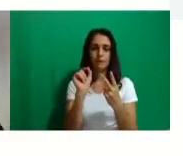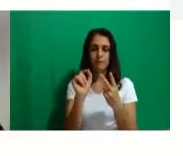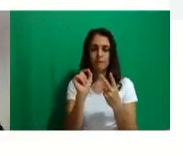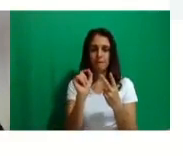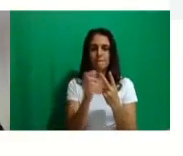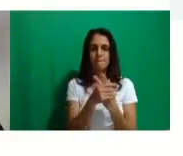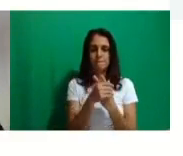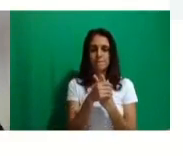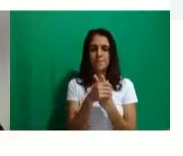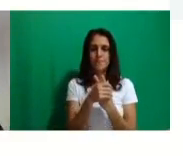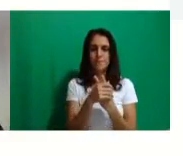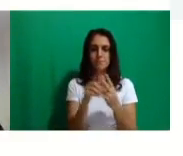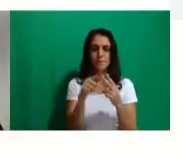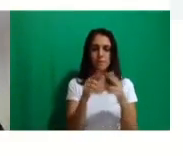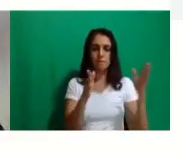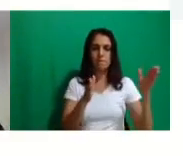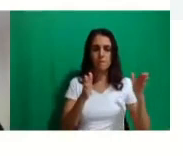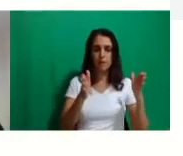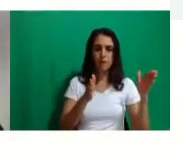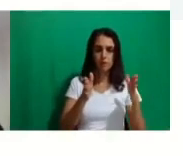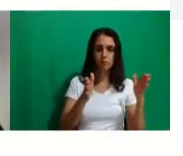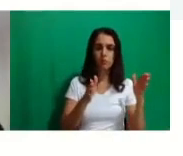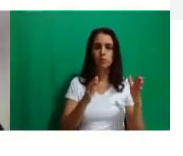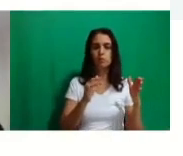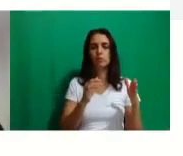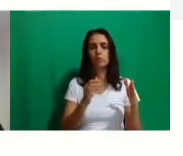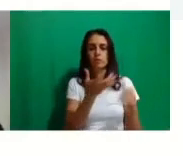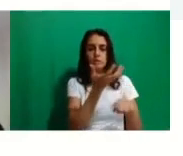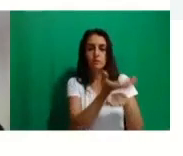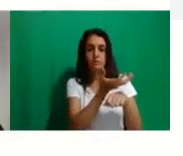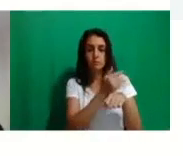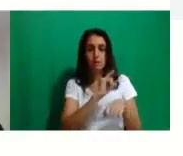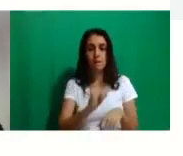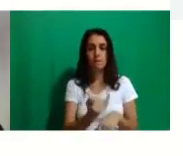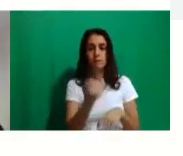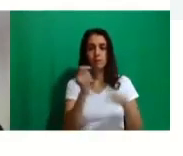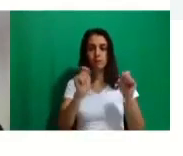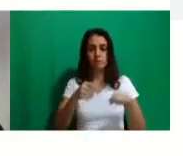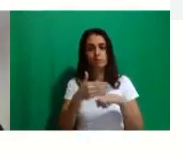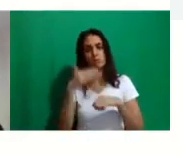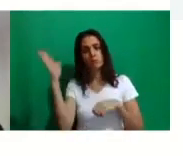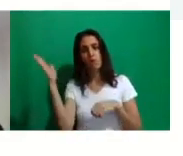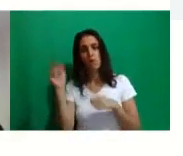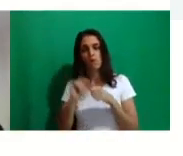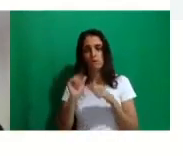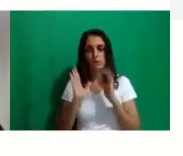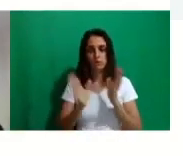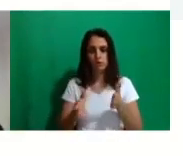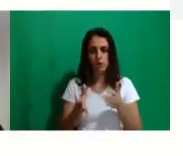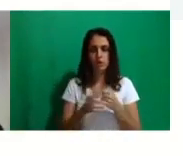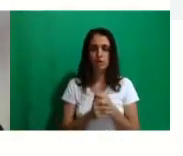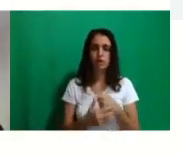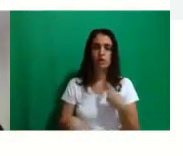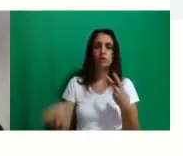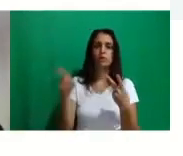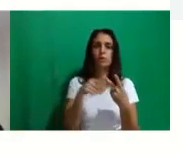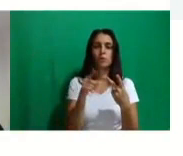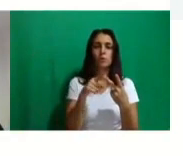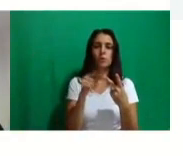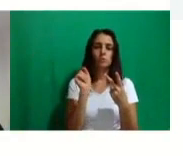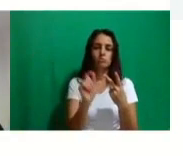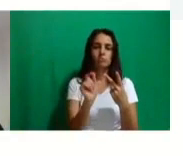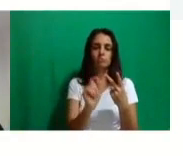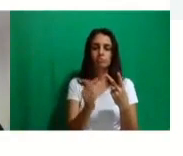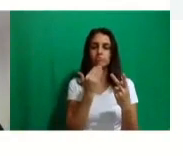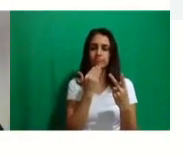né, sobre o período de aproveitamento de disciplinas e o outro sobre a solicitação de